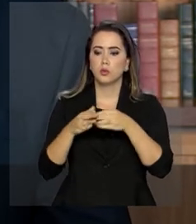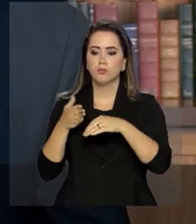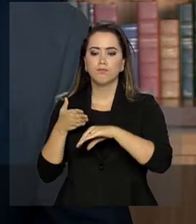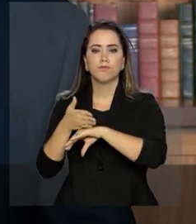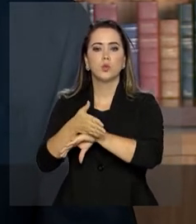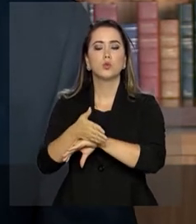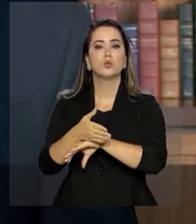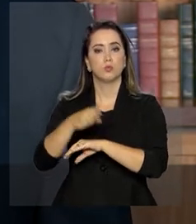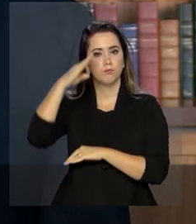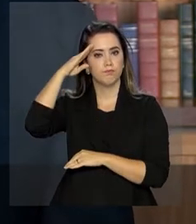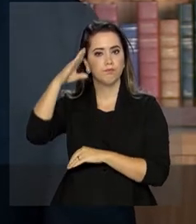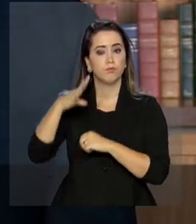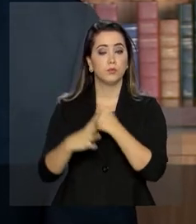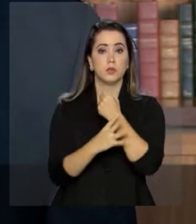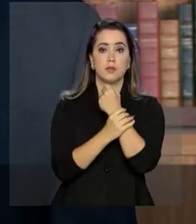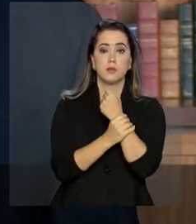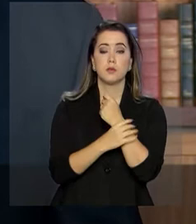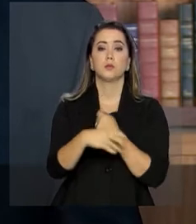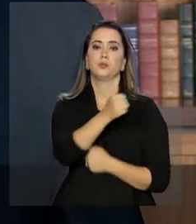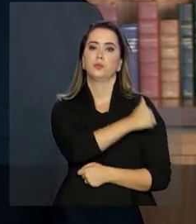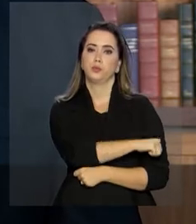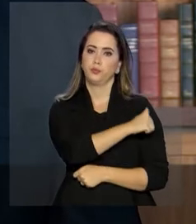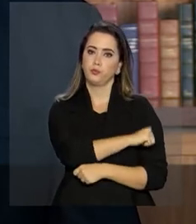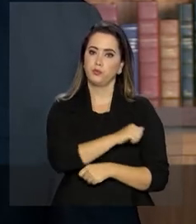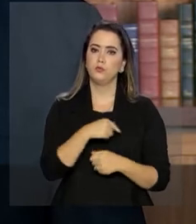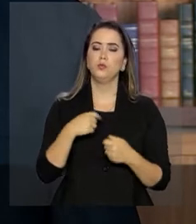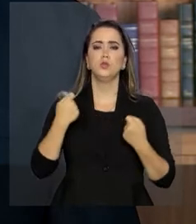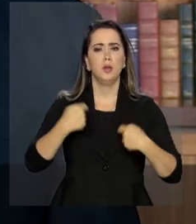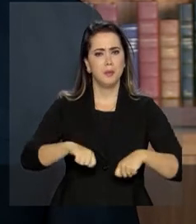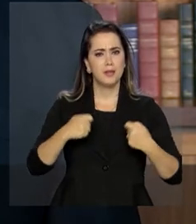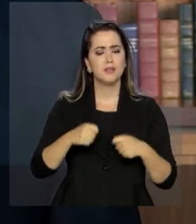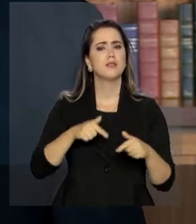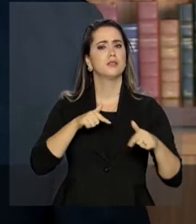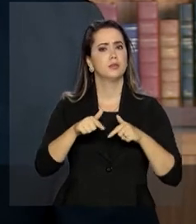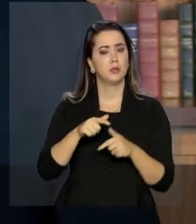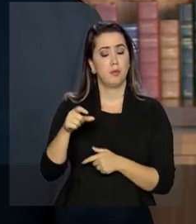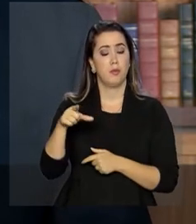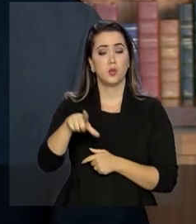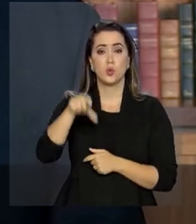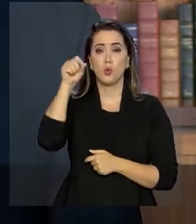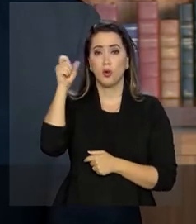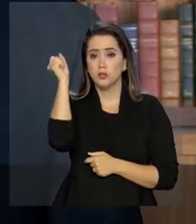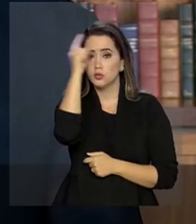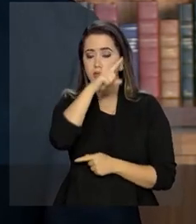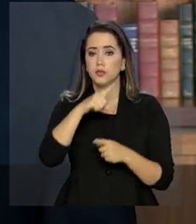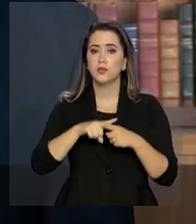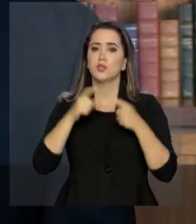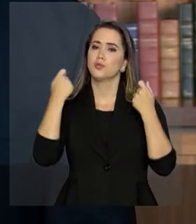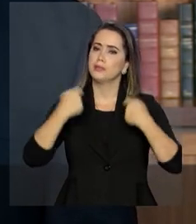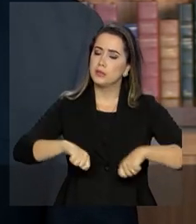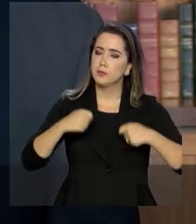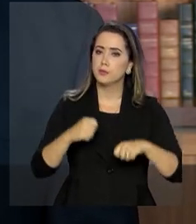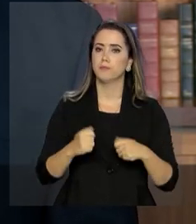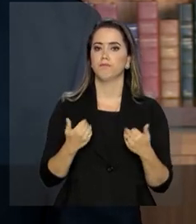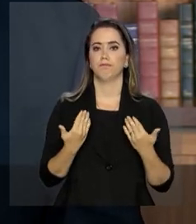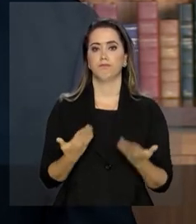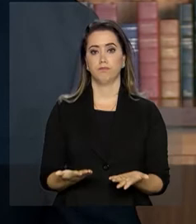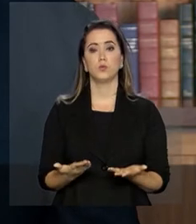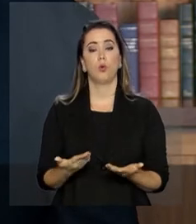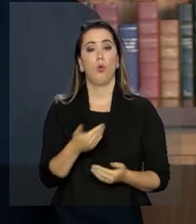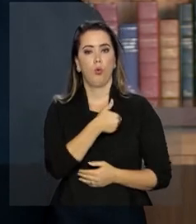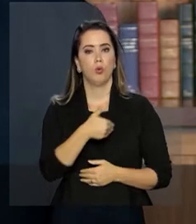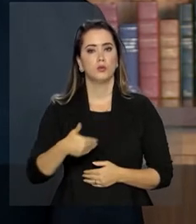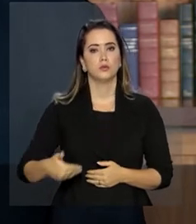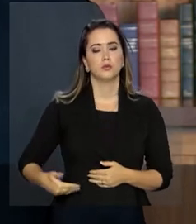pública do Rio de Janeiro. Tomo medida extrema, porque assim exigiram as circunstâncias. O